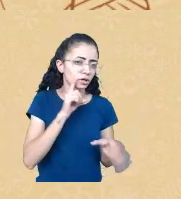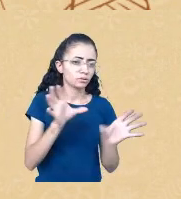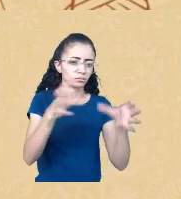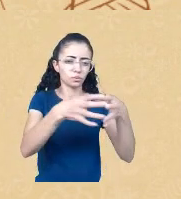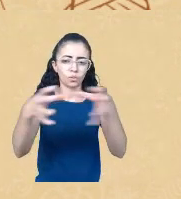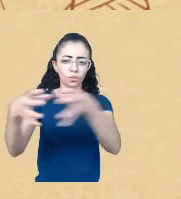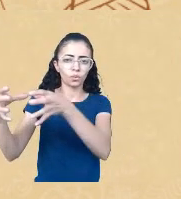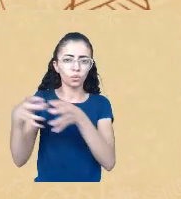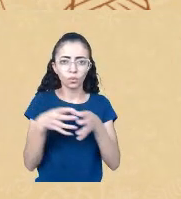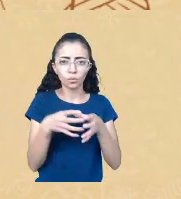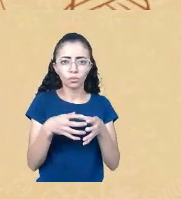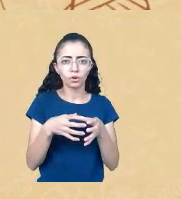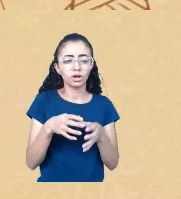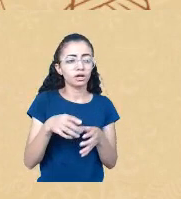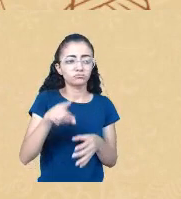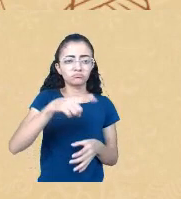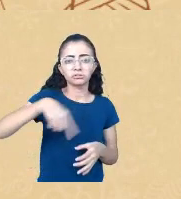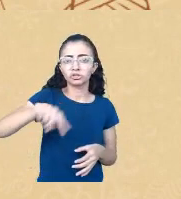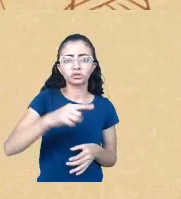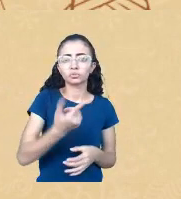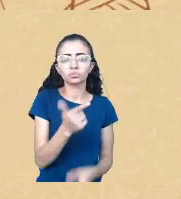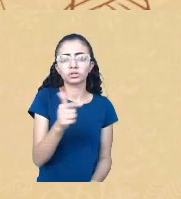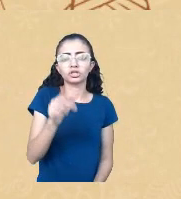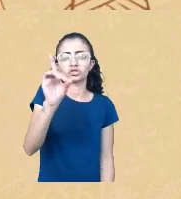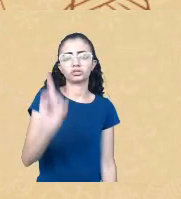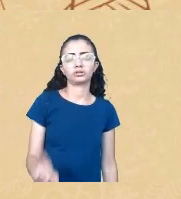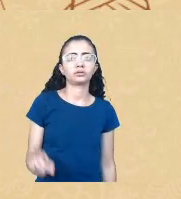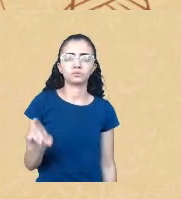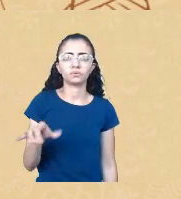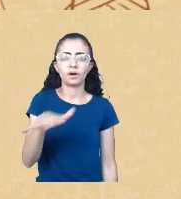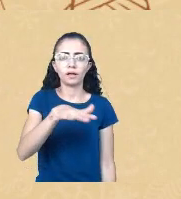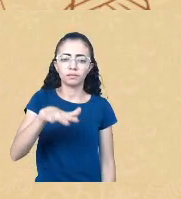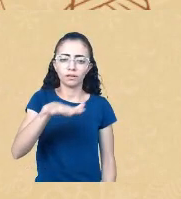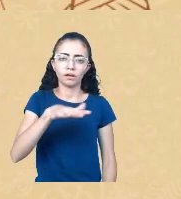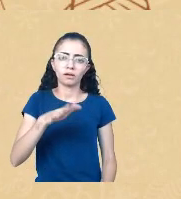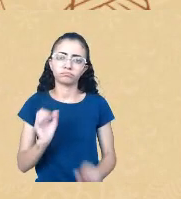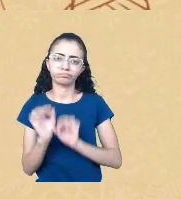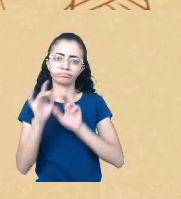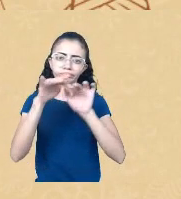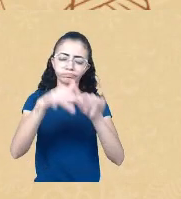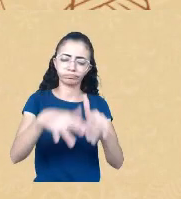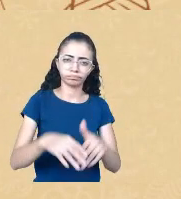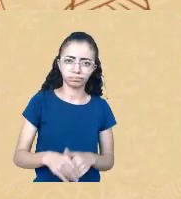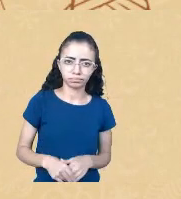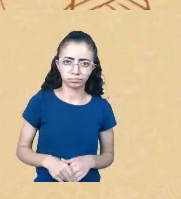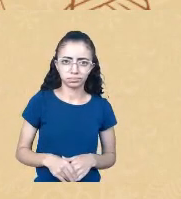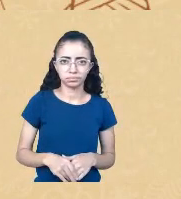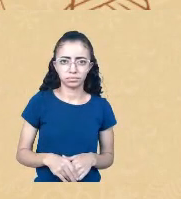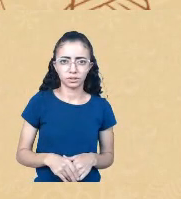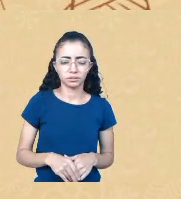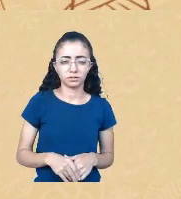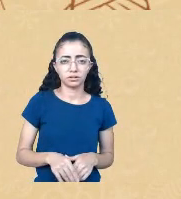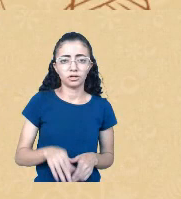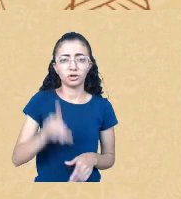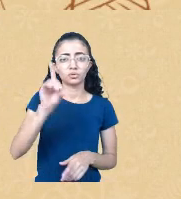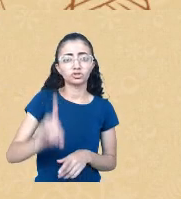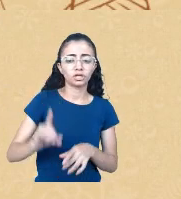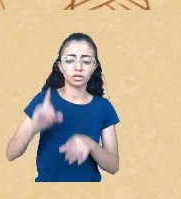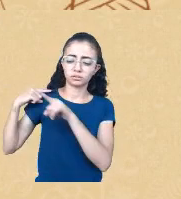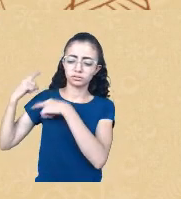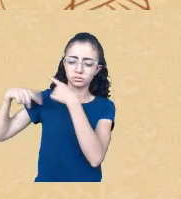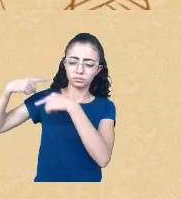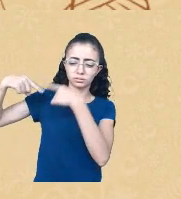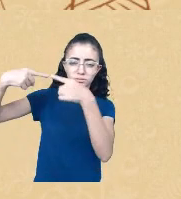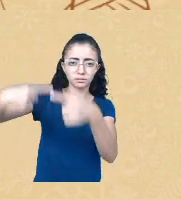o direito à terra é o direito originário ancestral indígena então essa negação da nossa identidade